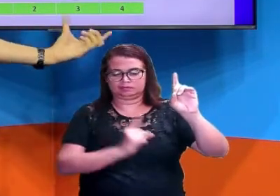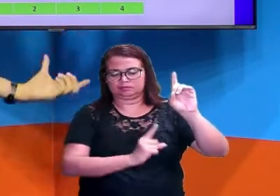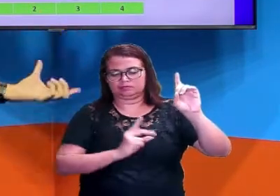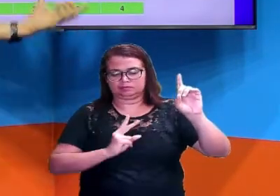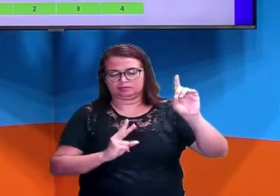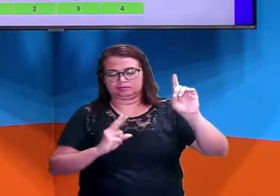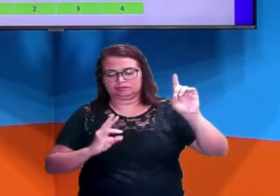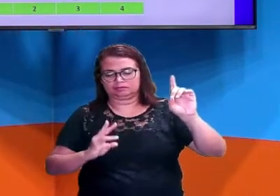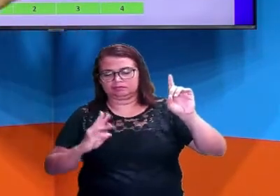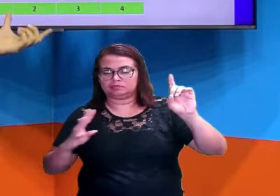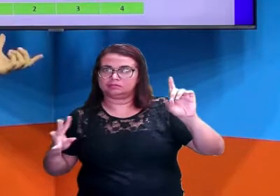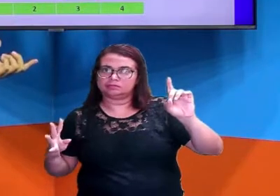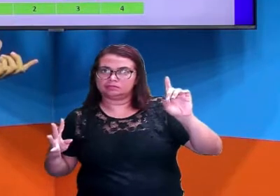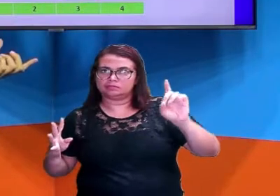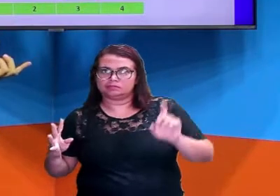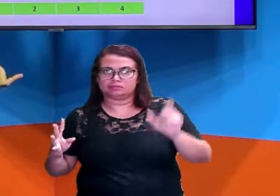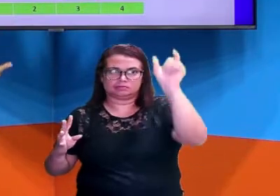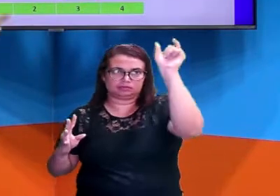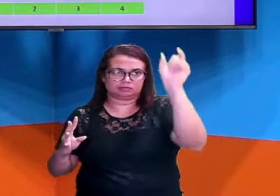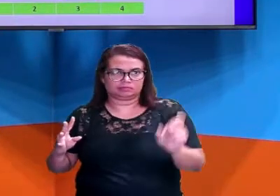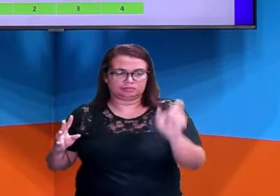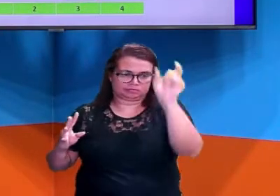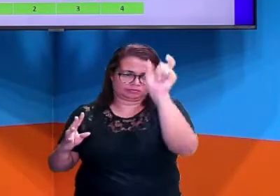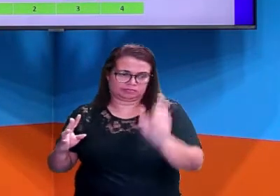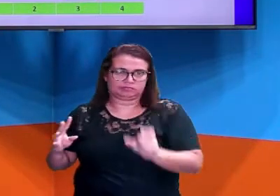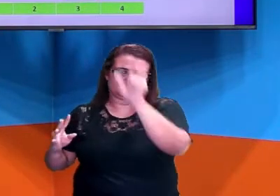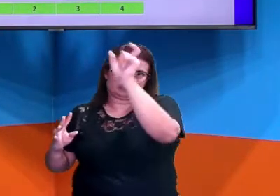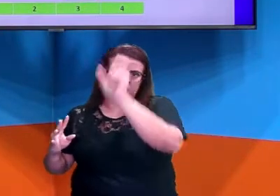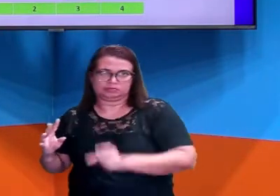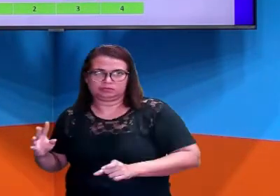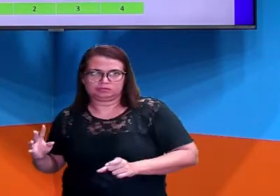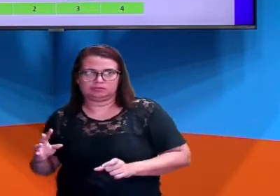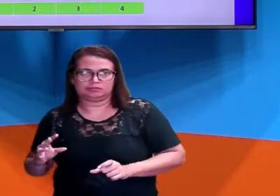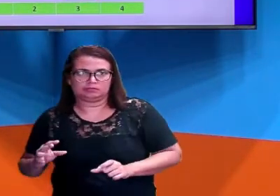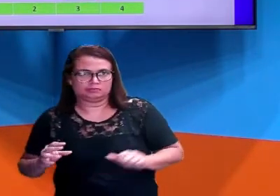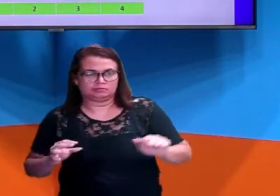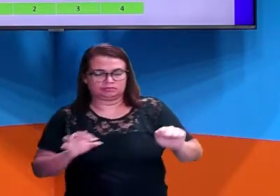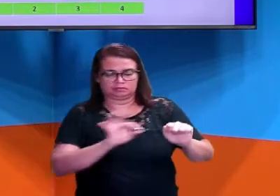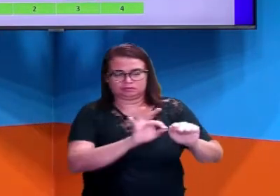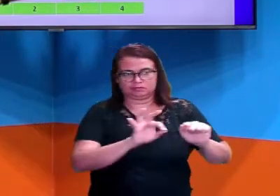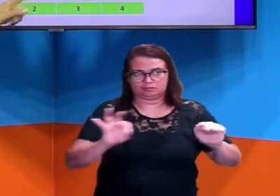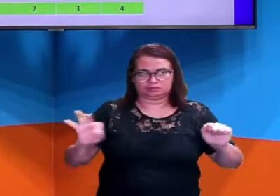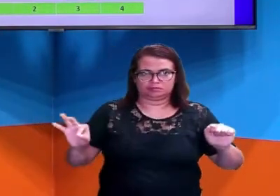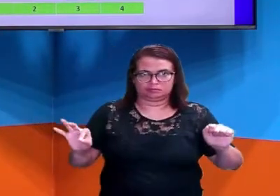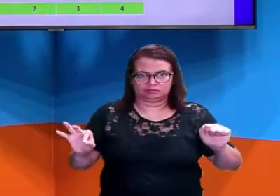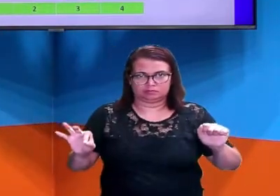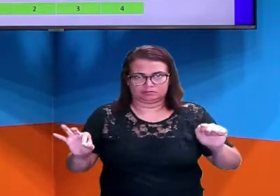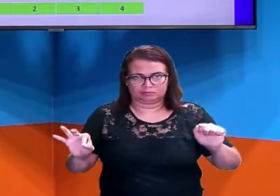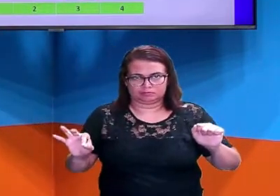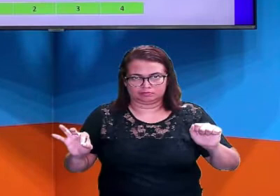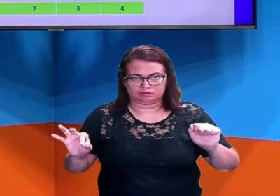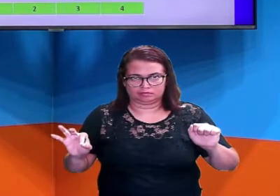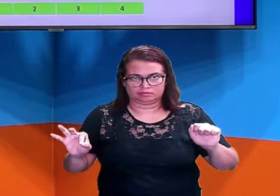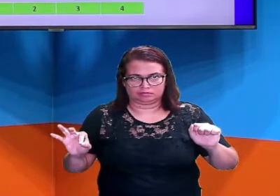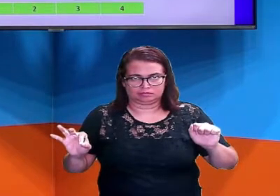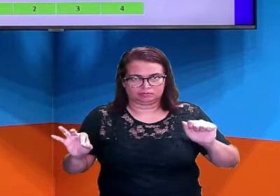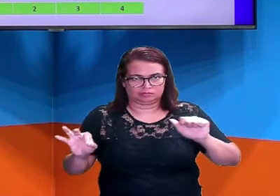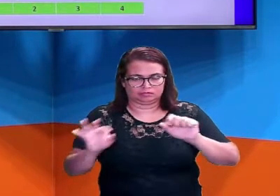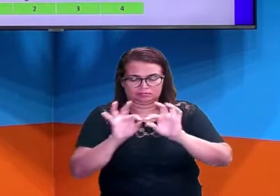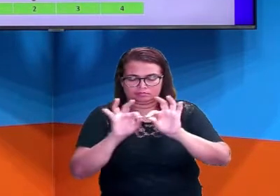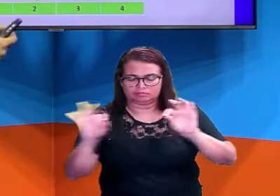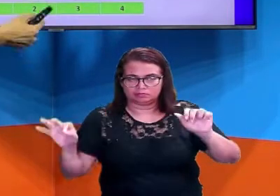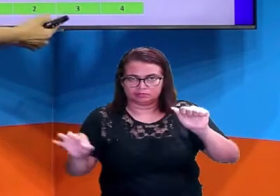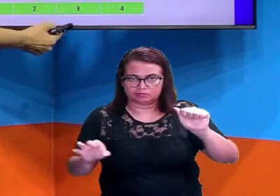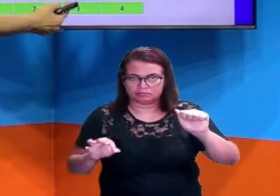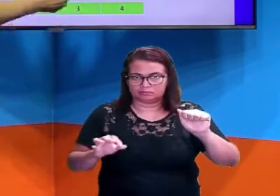dois, três e quatro são colunas. Tá? Então, na linha A, coluna 3. Então vamos lá. Linha A,